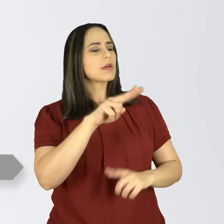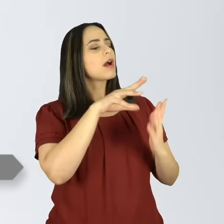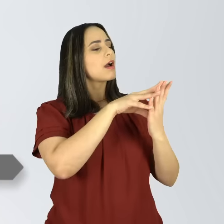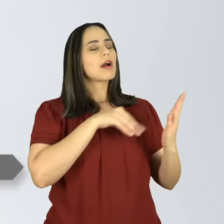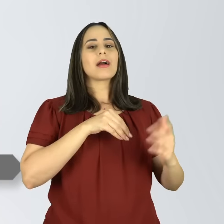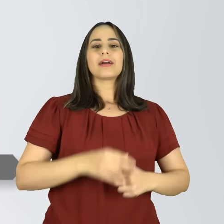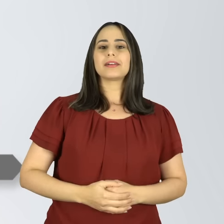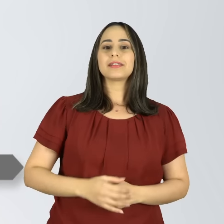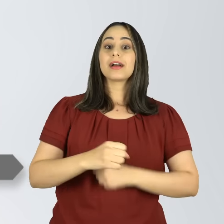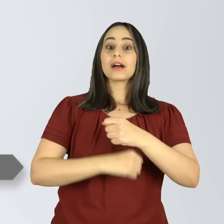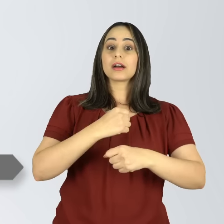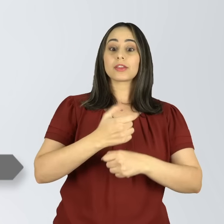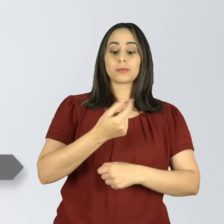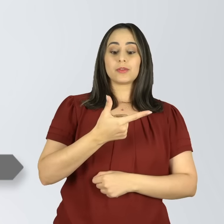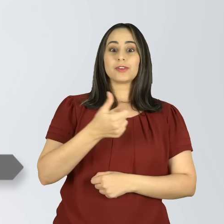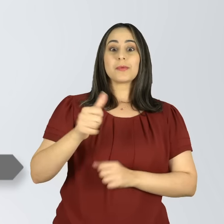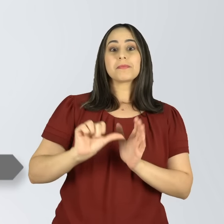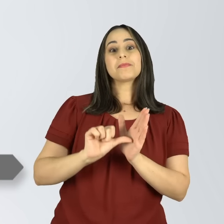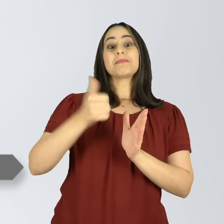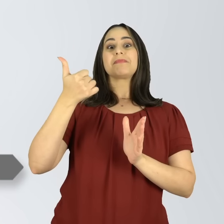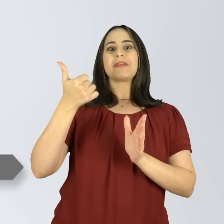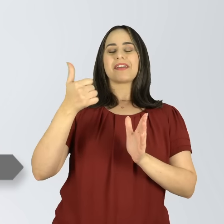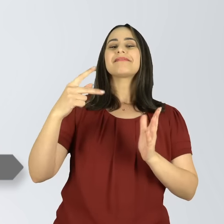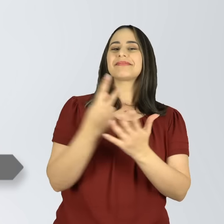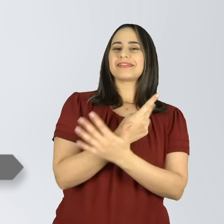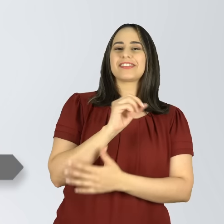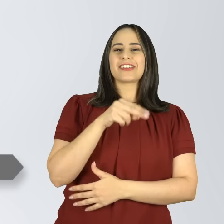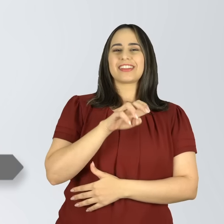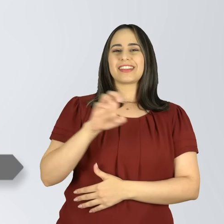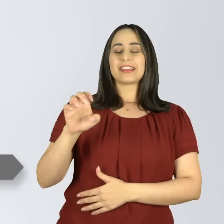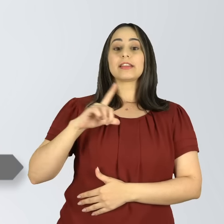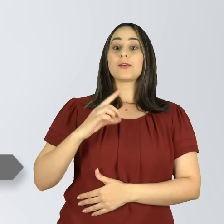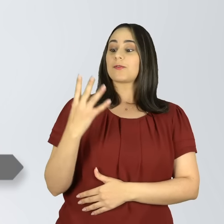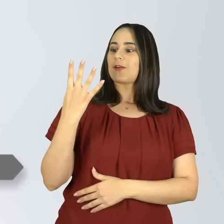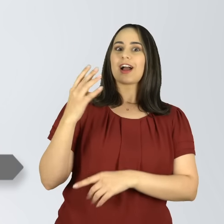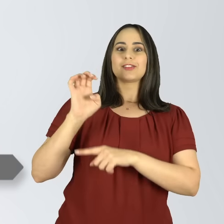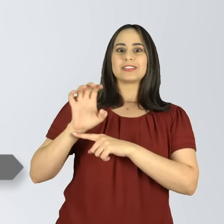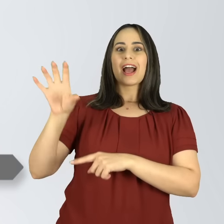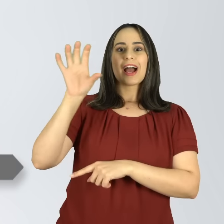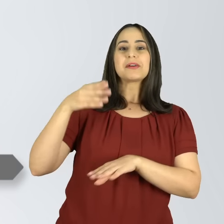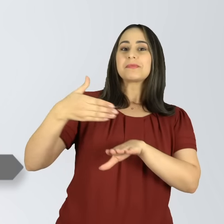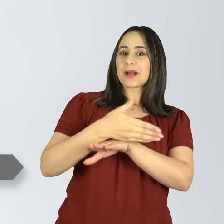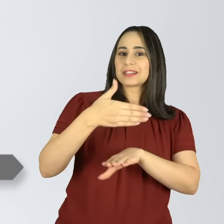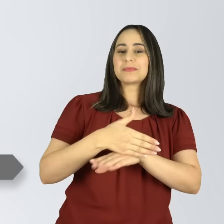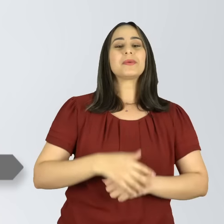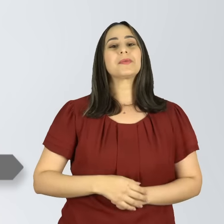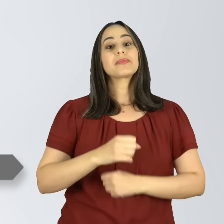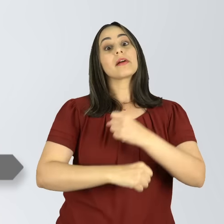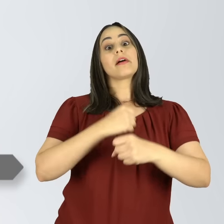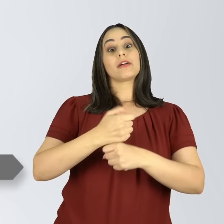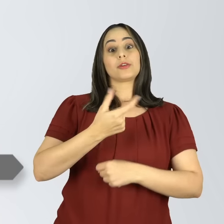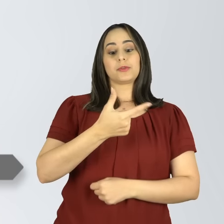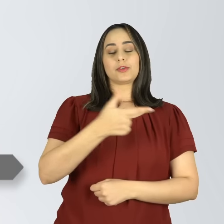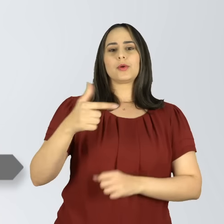2021, a ONE teve seu projeto piloto com mais de 40 mil inscritos, com quatro estados participantes.